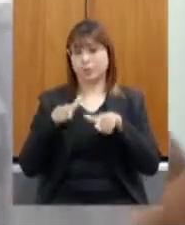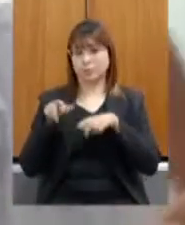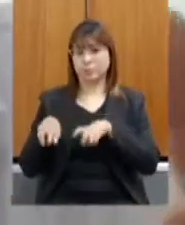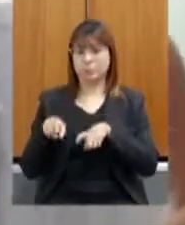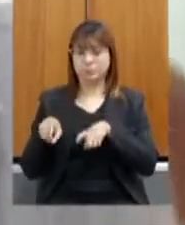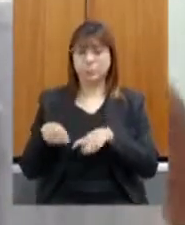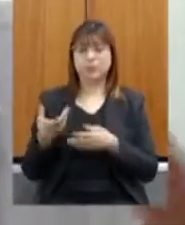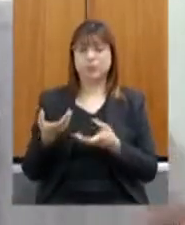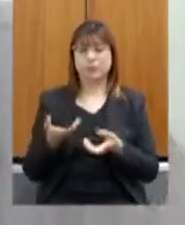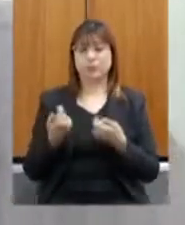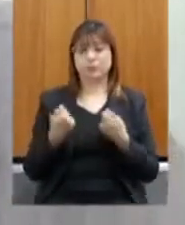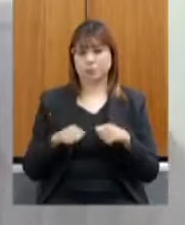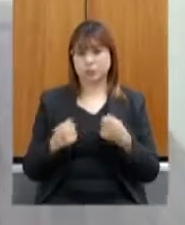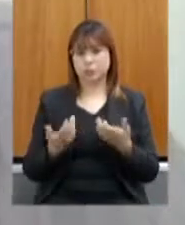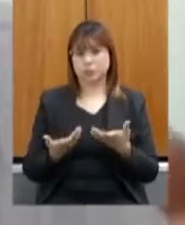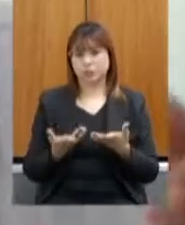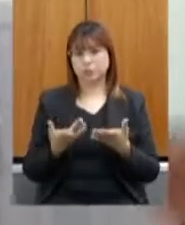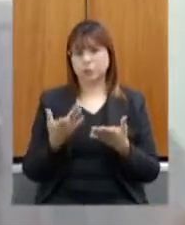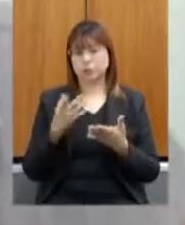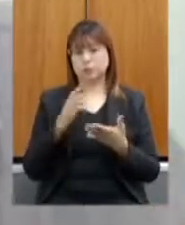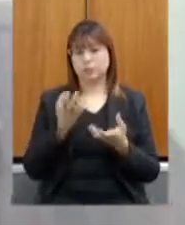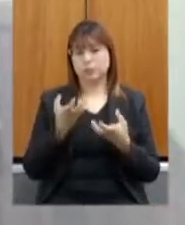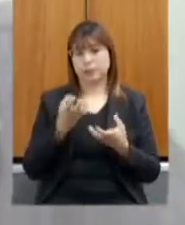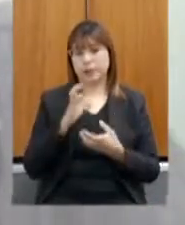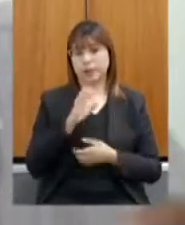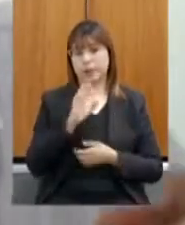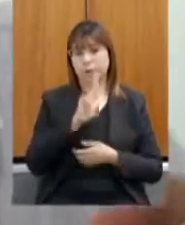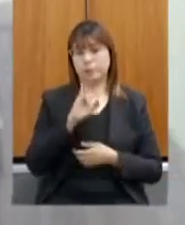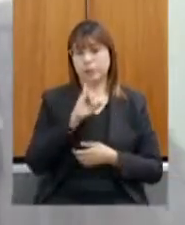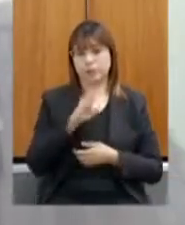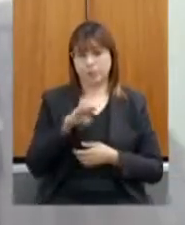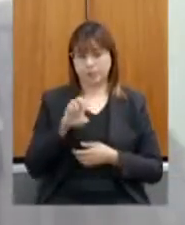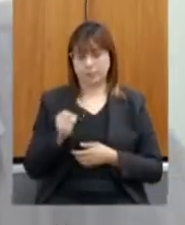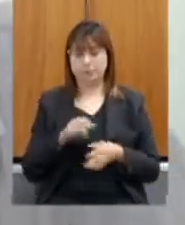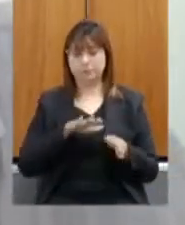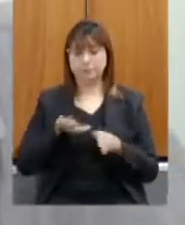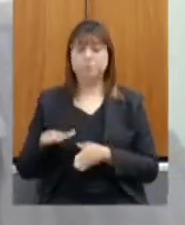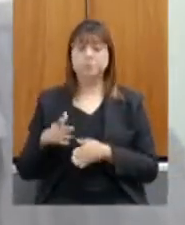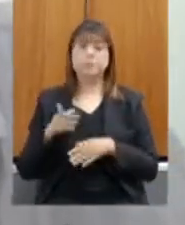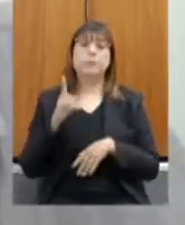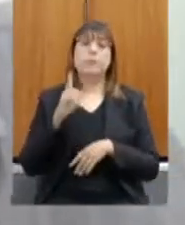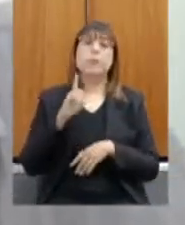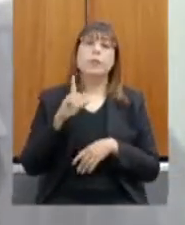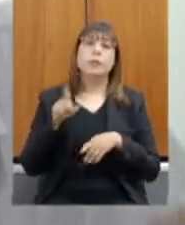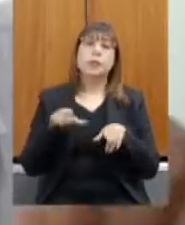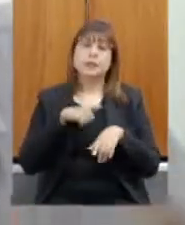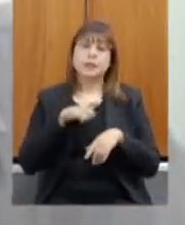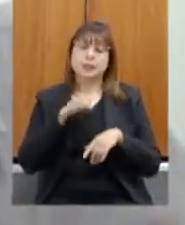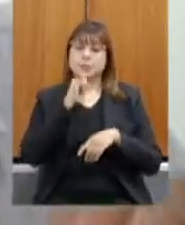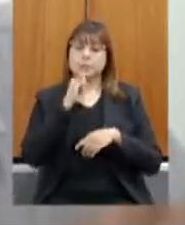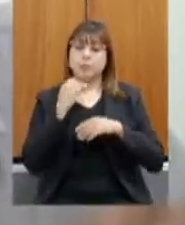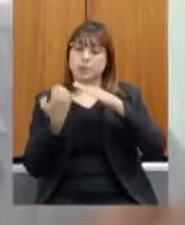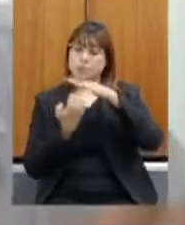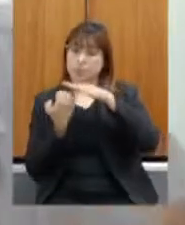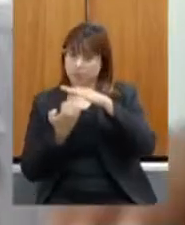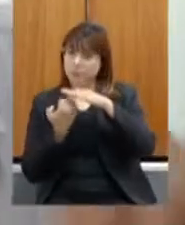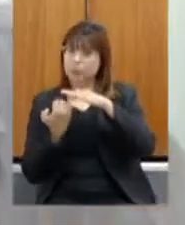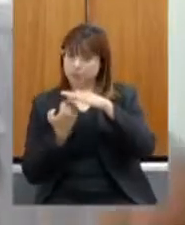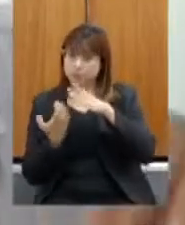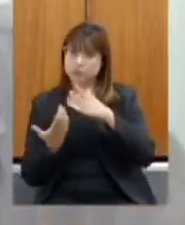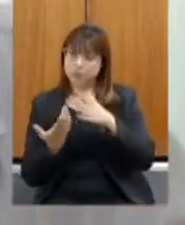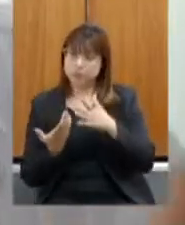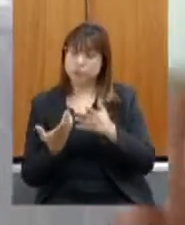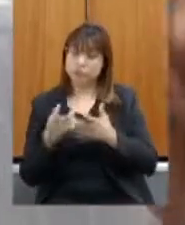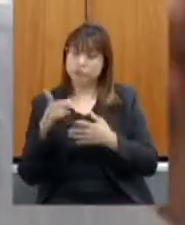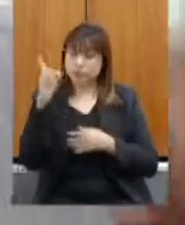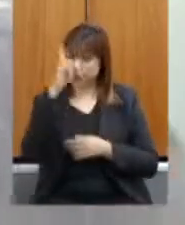às vezes tem produtores rurais que tem a empresa tem uma empresa rural que está com dificuldade em obter esses